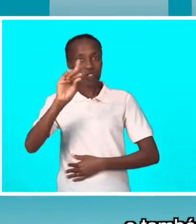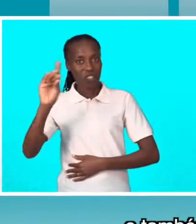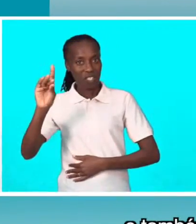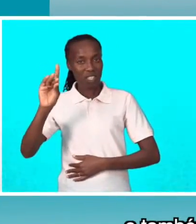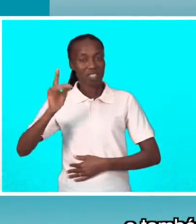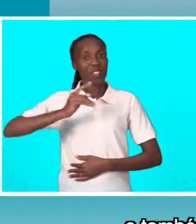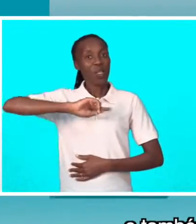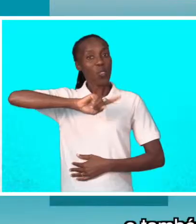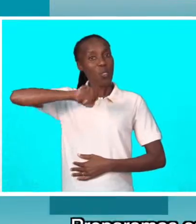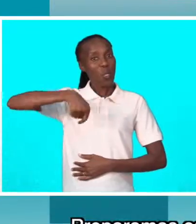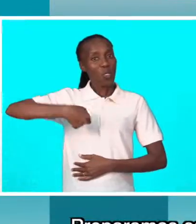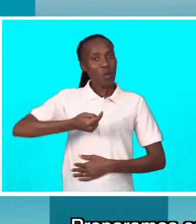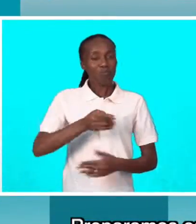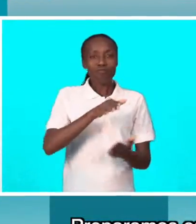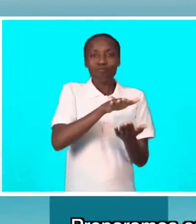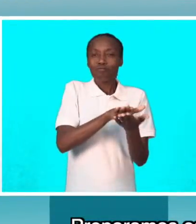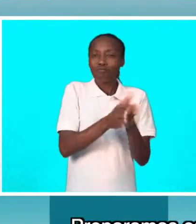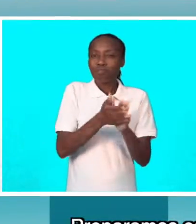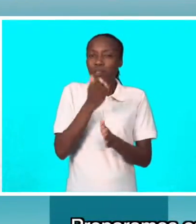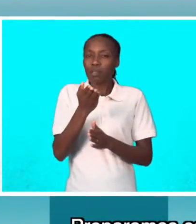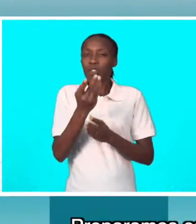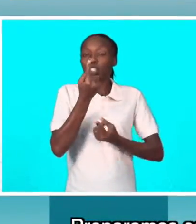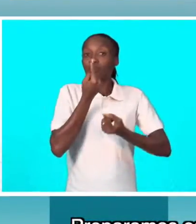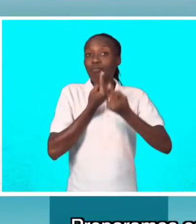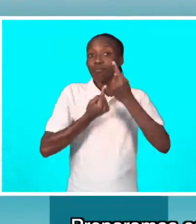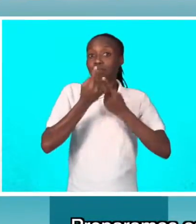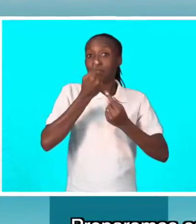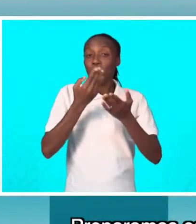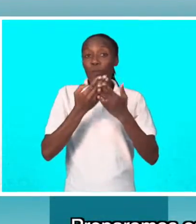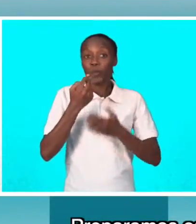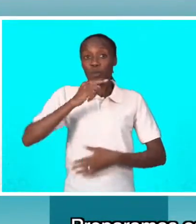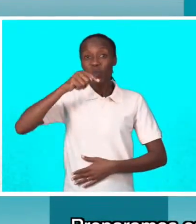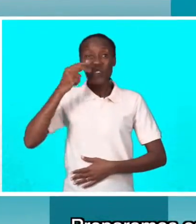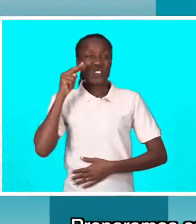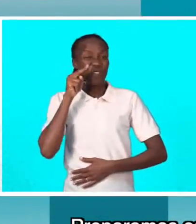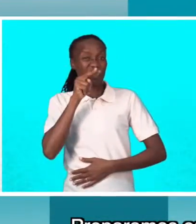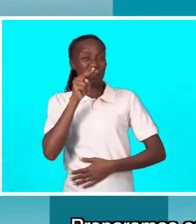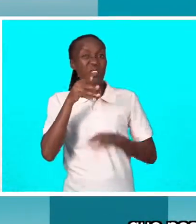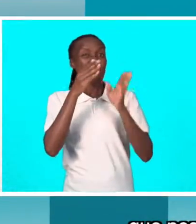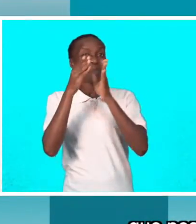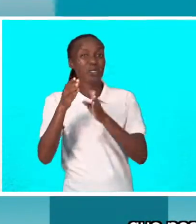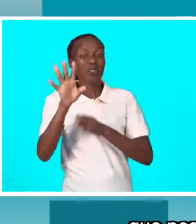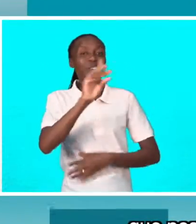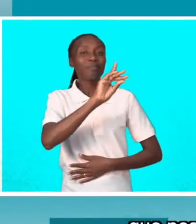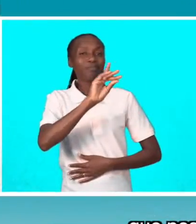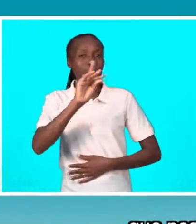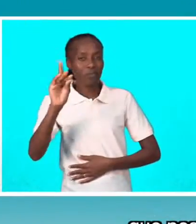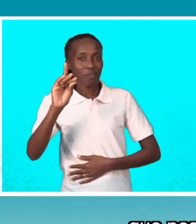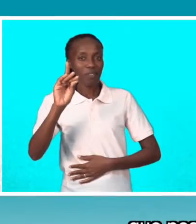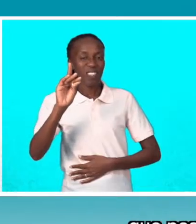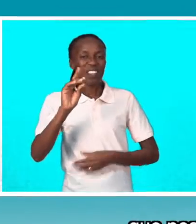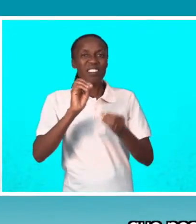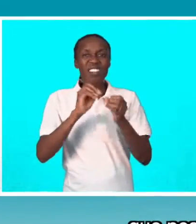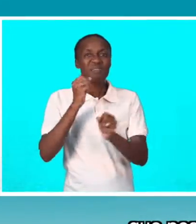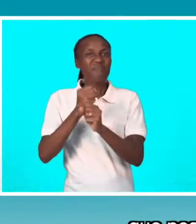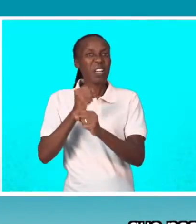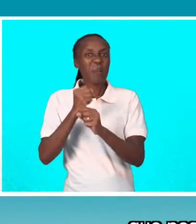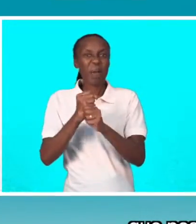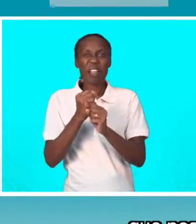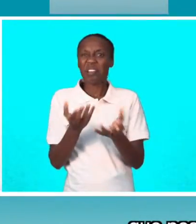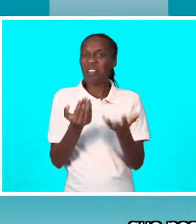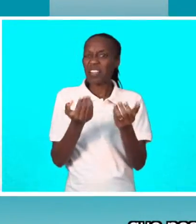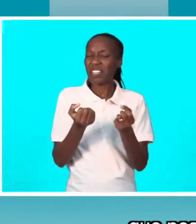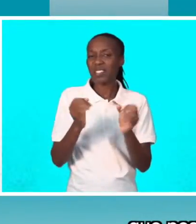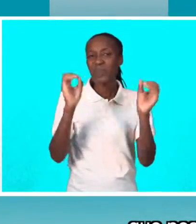deficiência. Nós preparamos este debate porque temos notado que pessoas com deficiência não têm tido